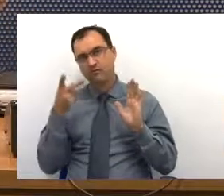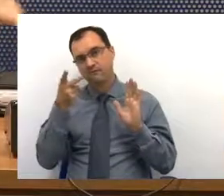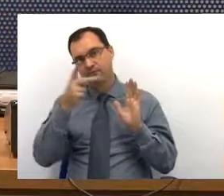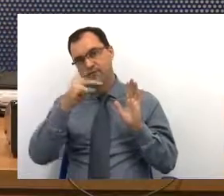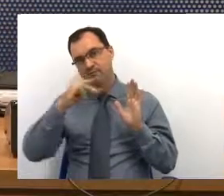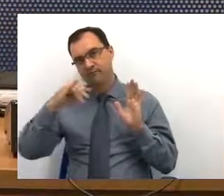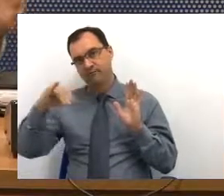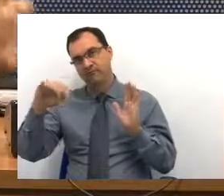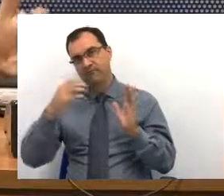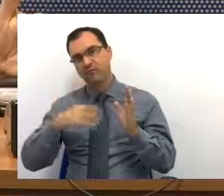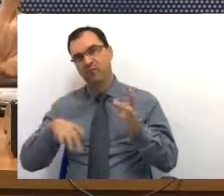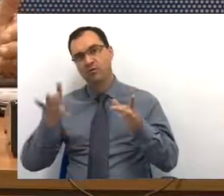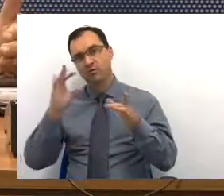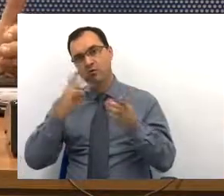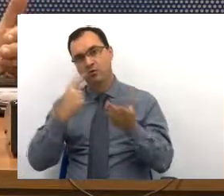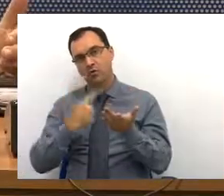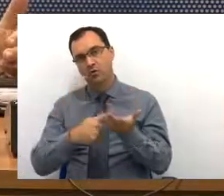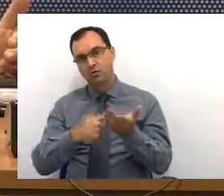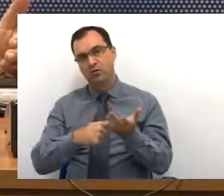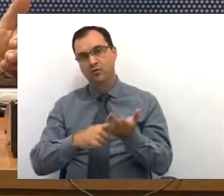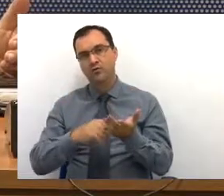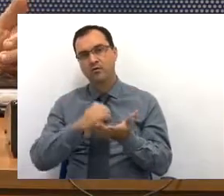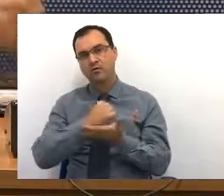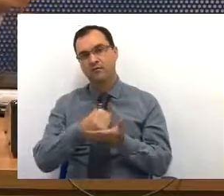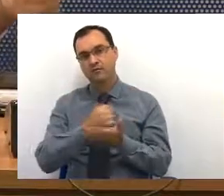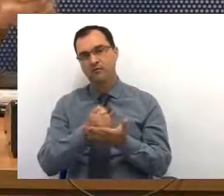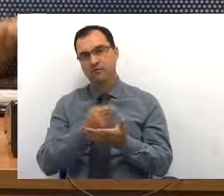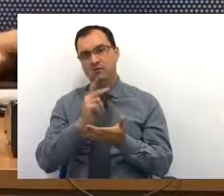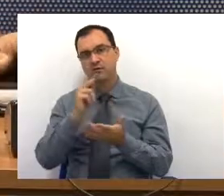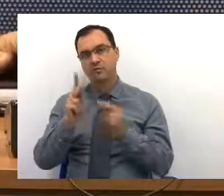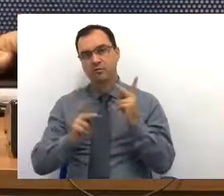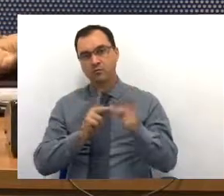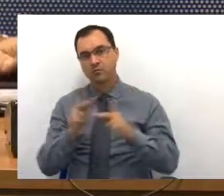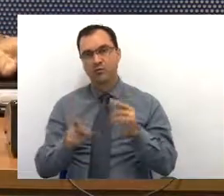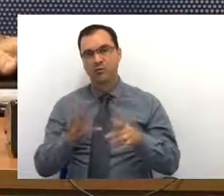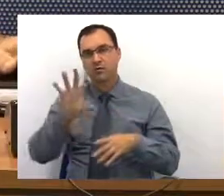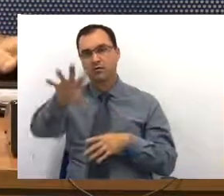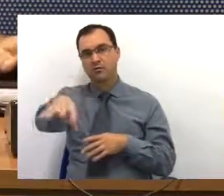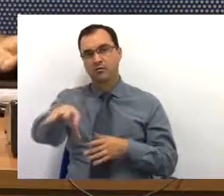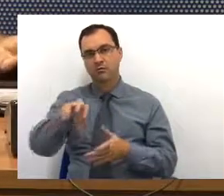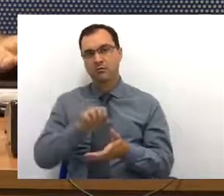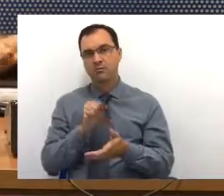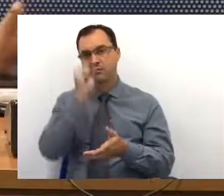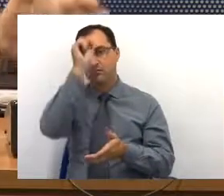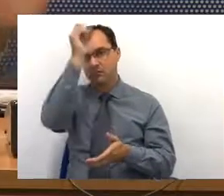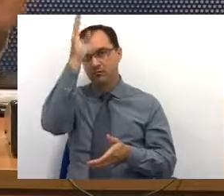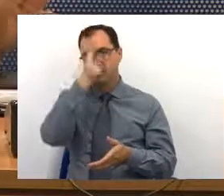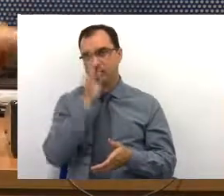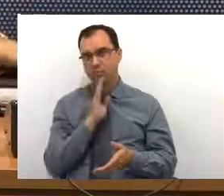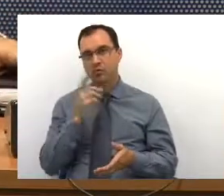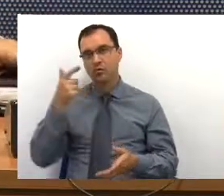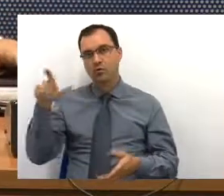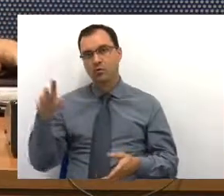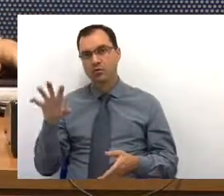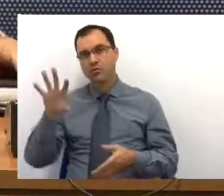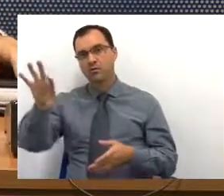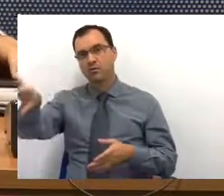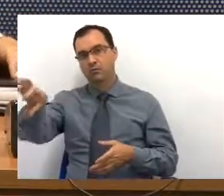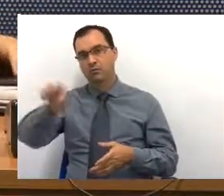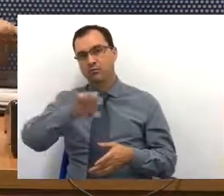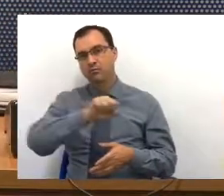conveniada à farmácia popular e pega gratuitamente, outros pegam com